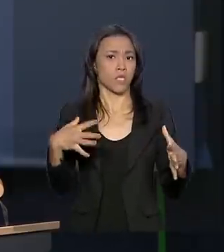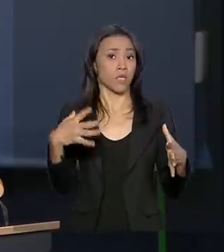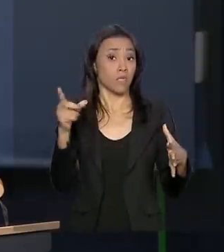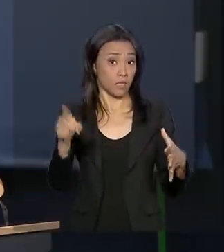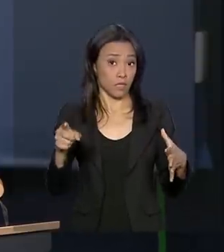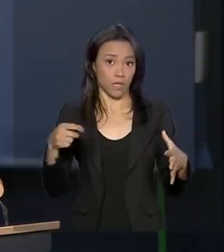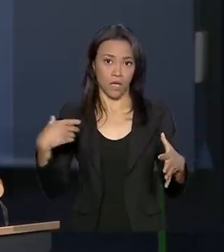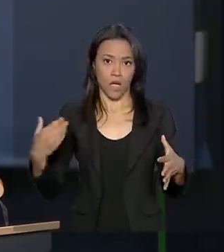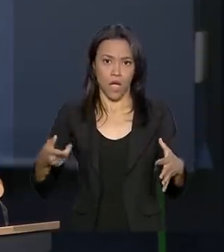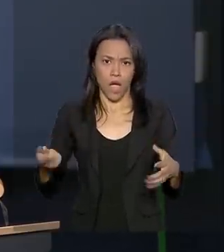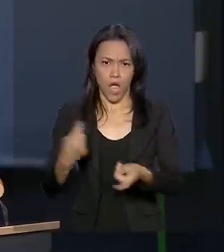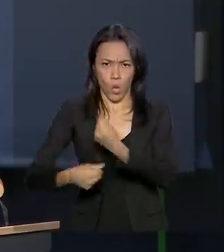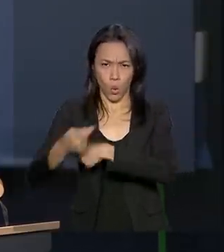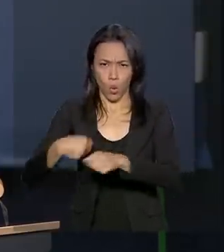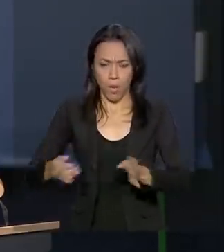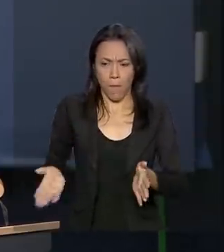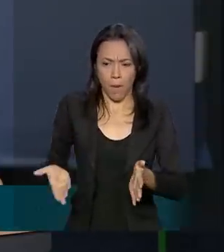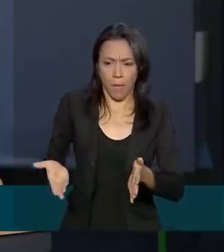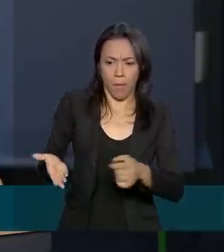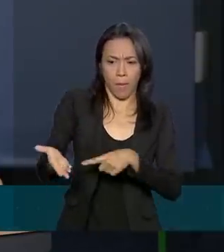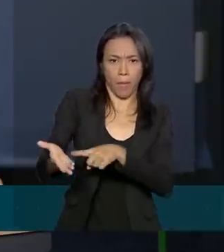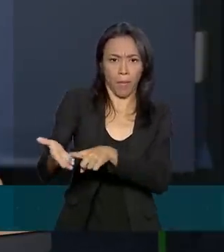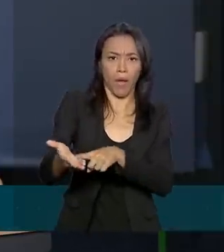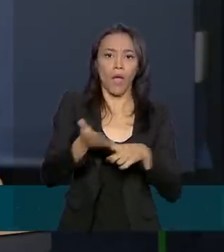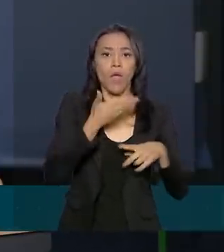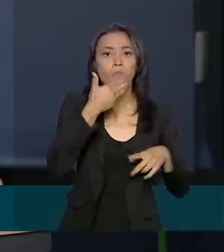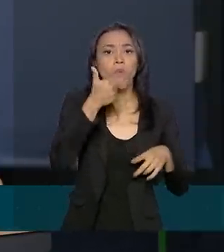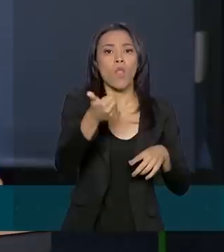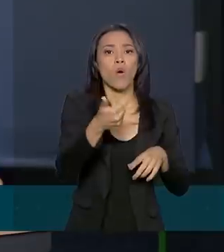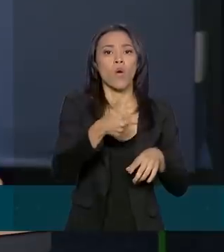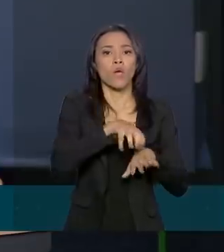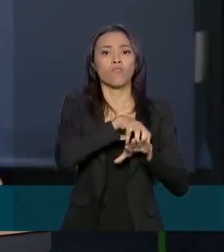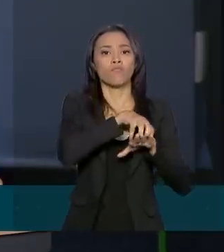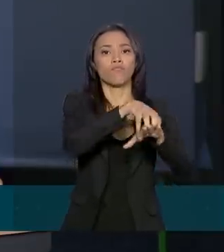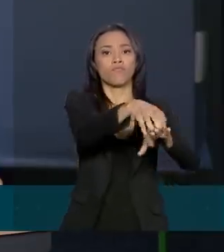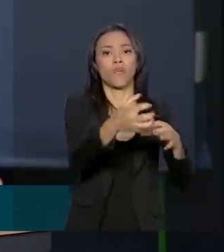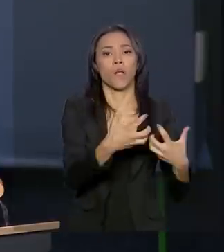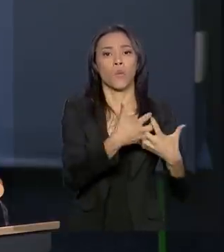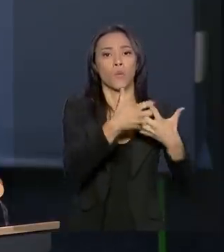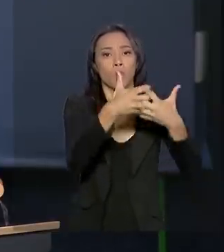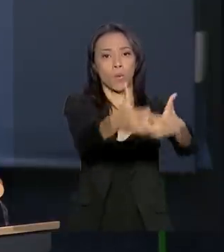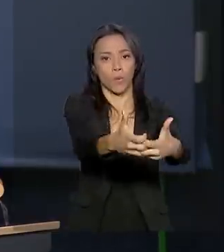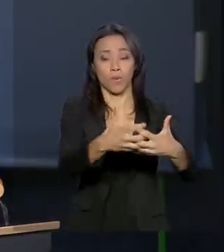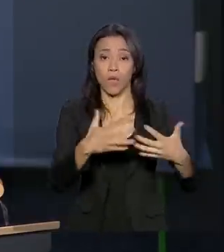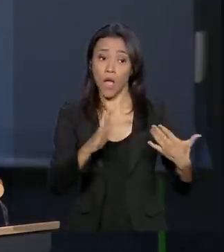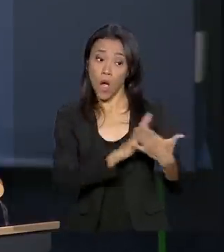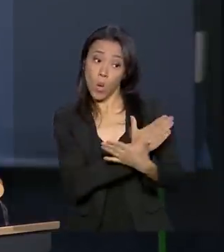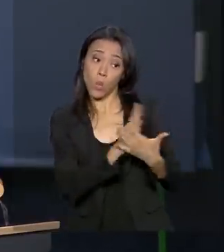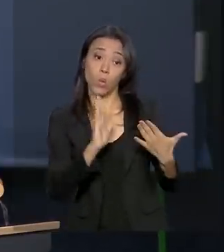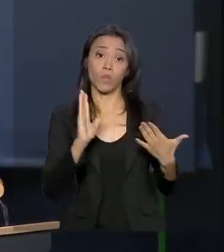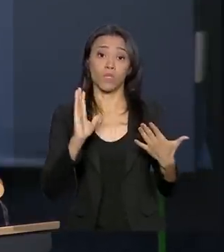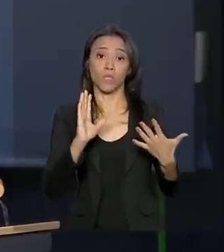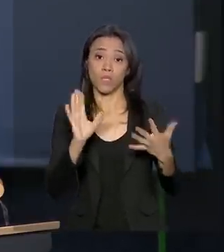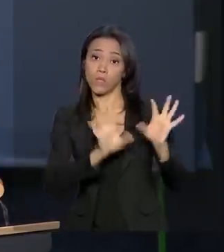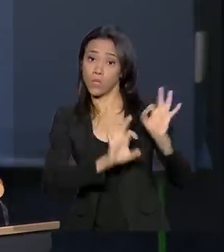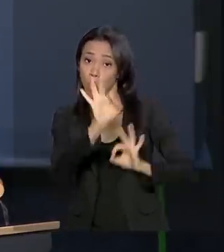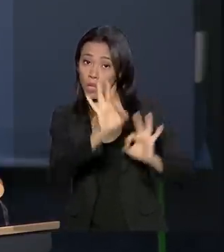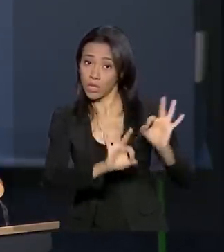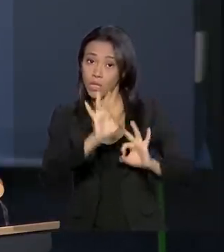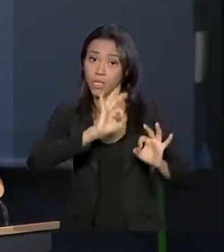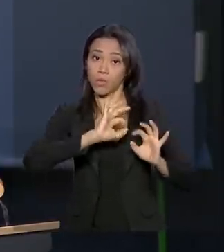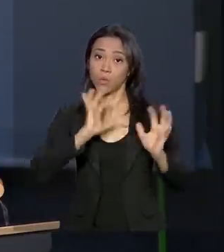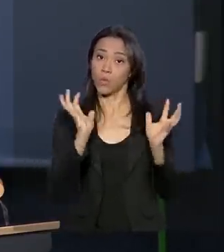economia crescendo. O preço só melhora com a economia crescendo. Alguns companheiros estão se estruturando. Vários estão formando